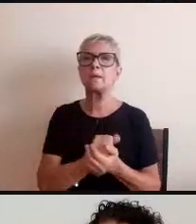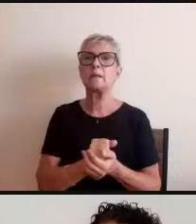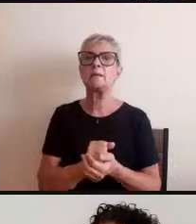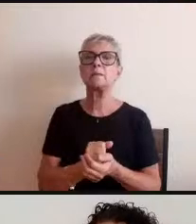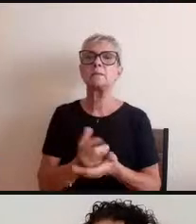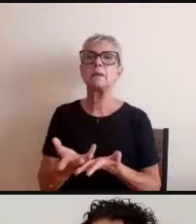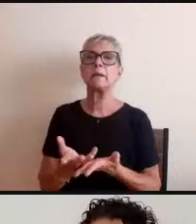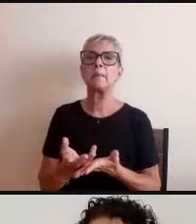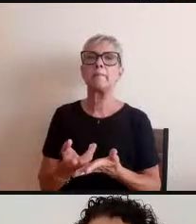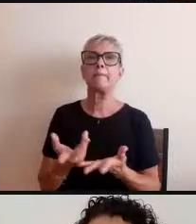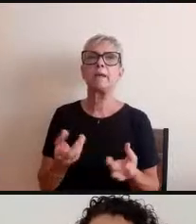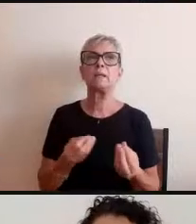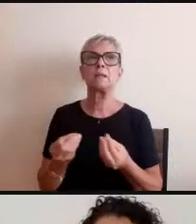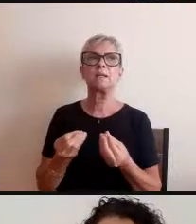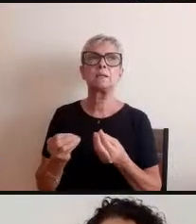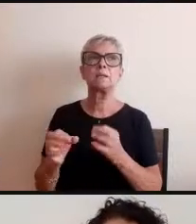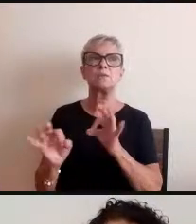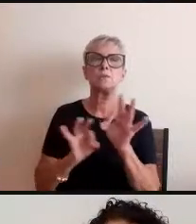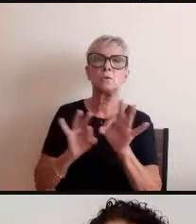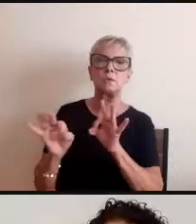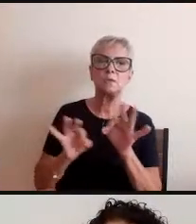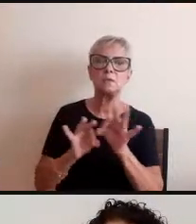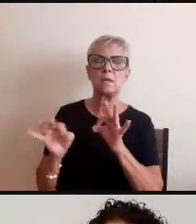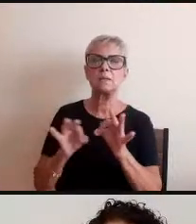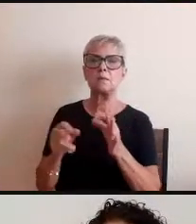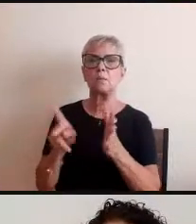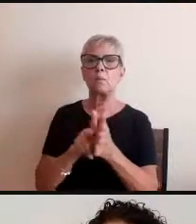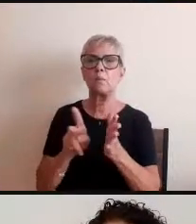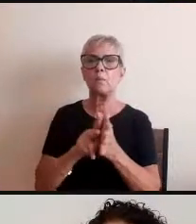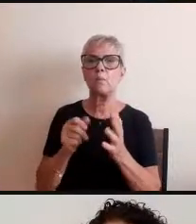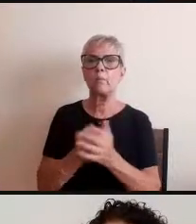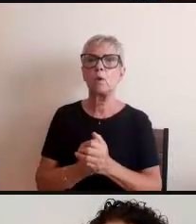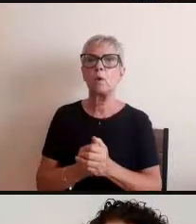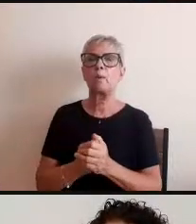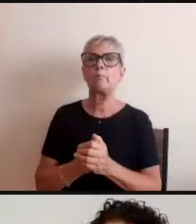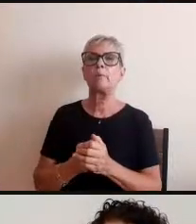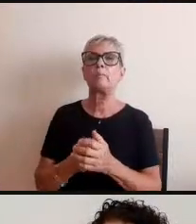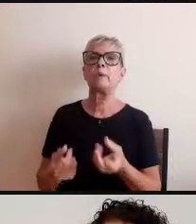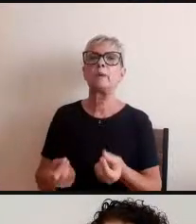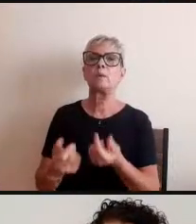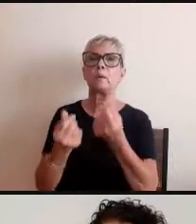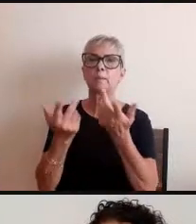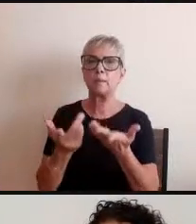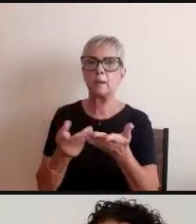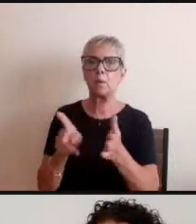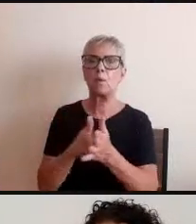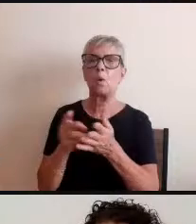desses mesmos discursos pelo mercado e pelo capital a gente vê